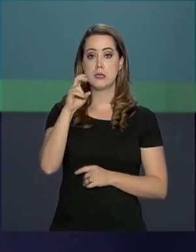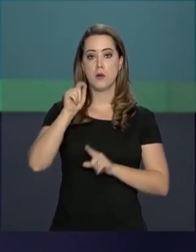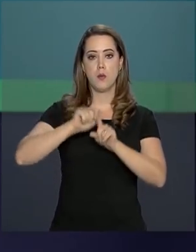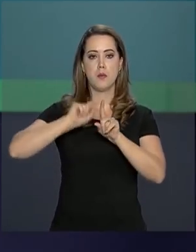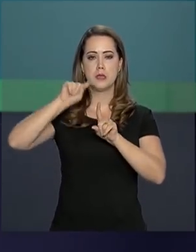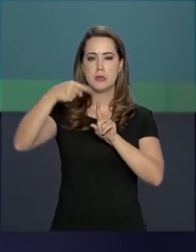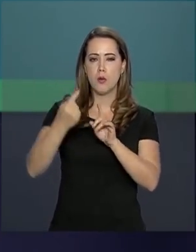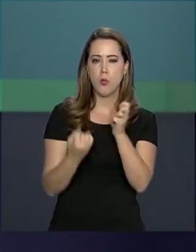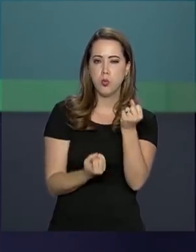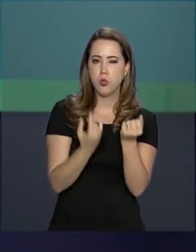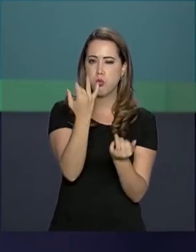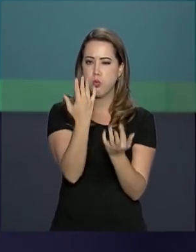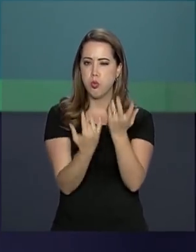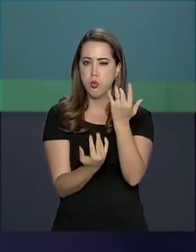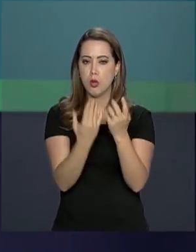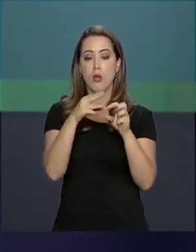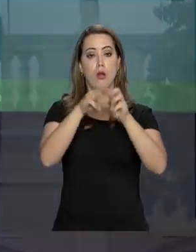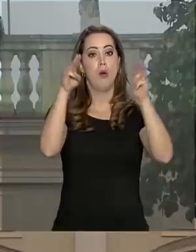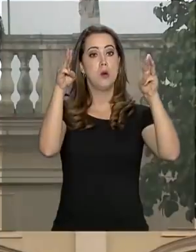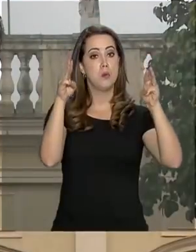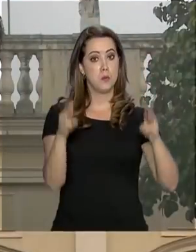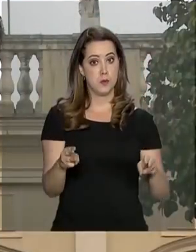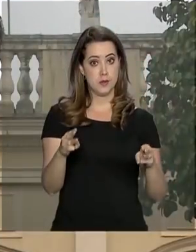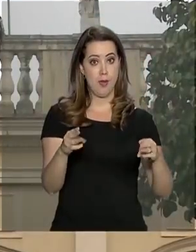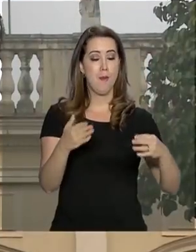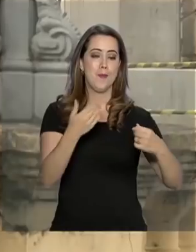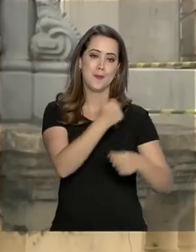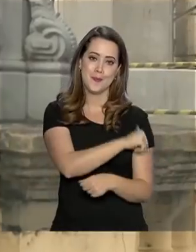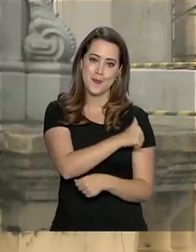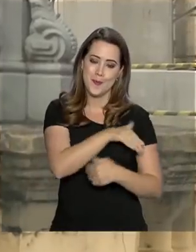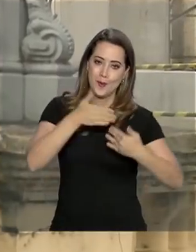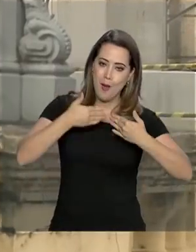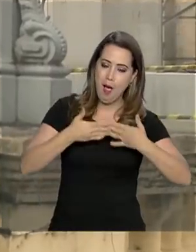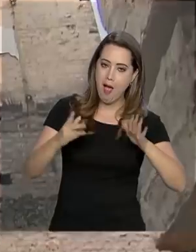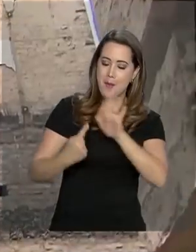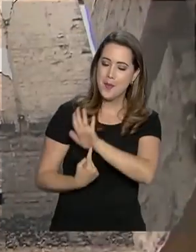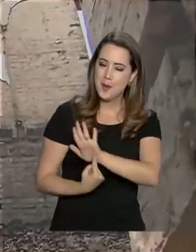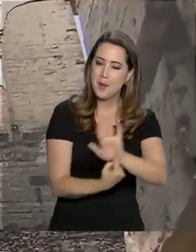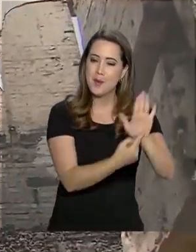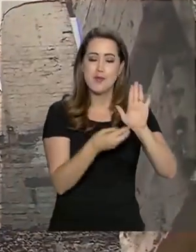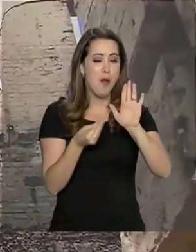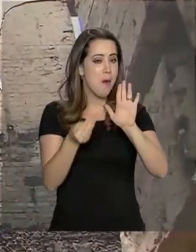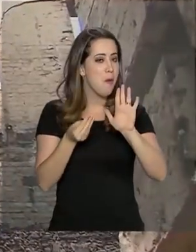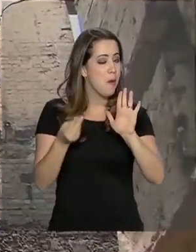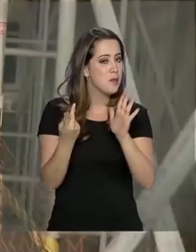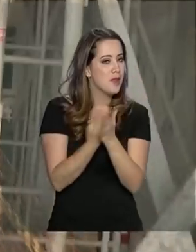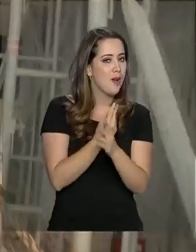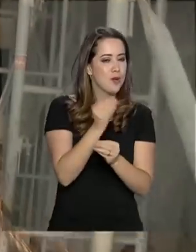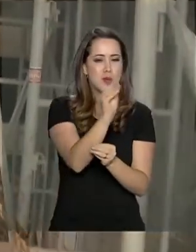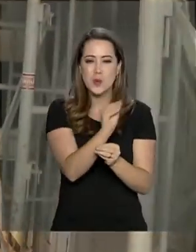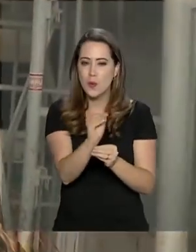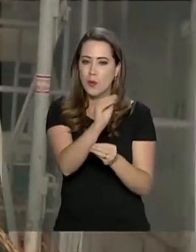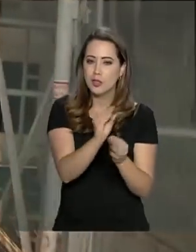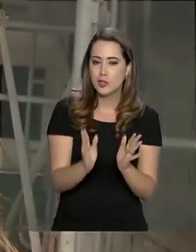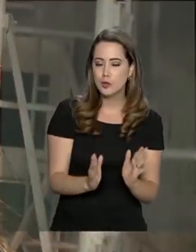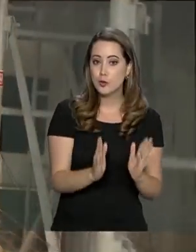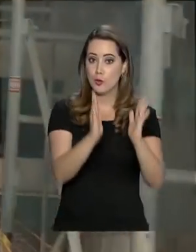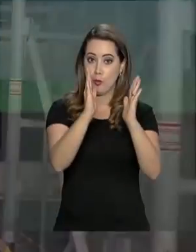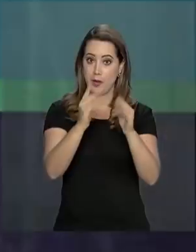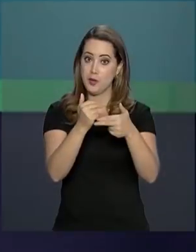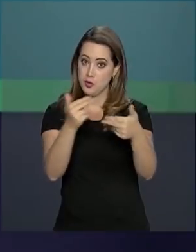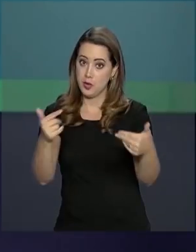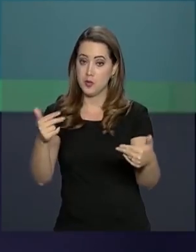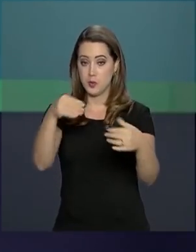depois do incêndio, o Museu Nacional do Rio de Janeiro abre as portas para mostrar o andamento do trabalho de recuperação do prédio e do